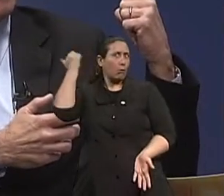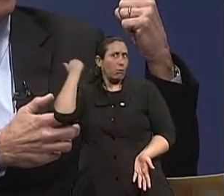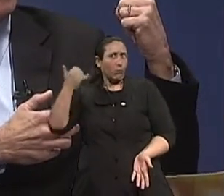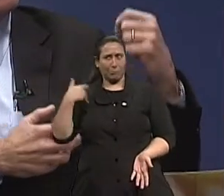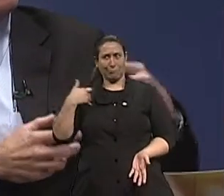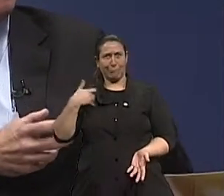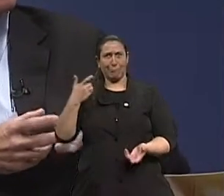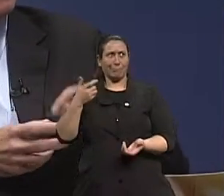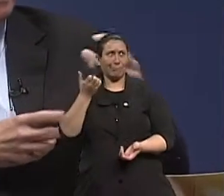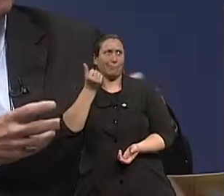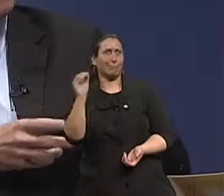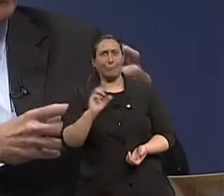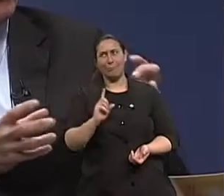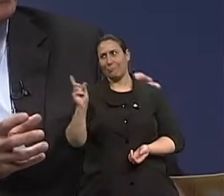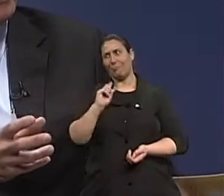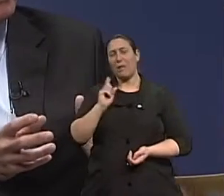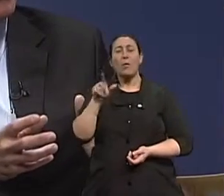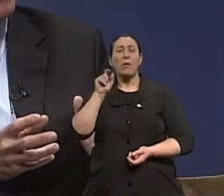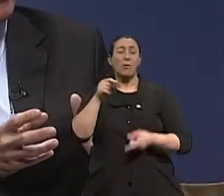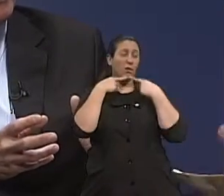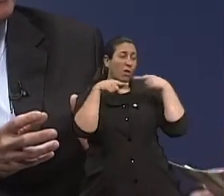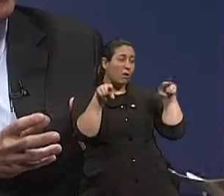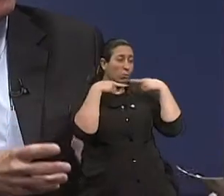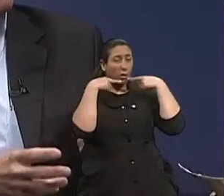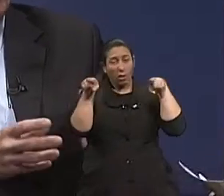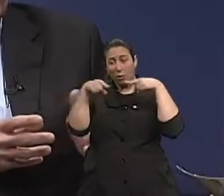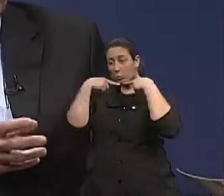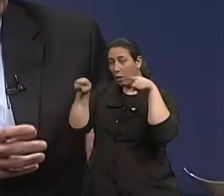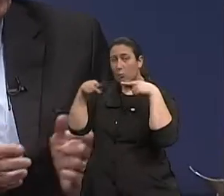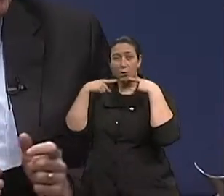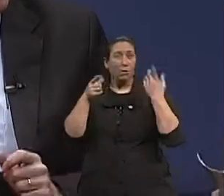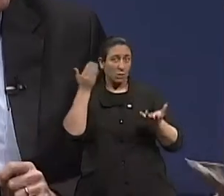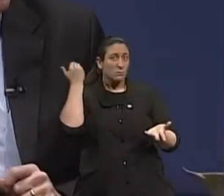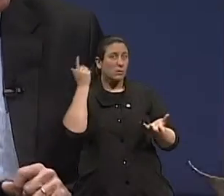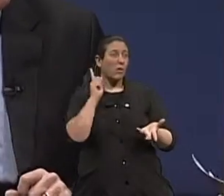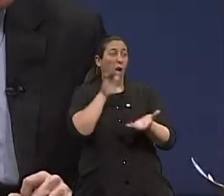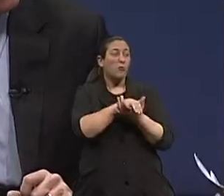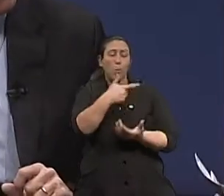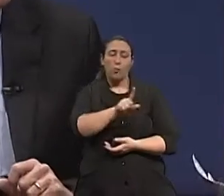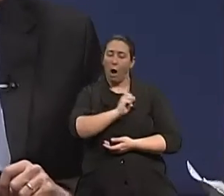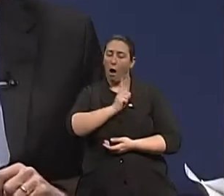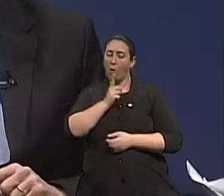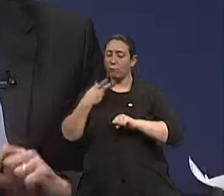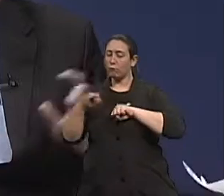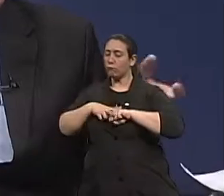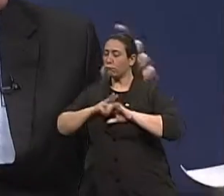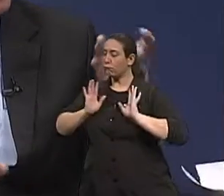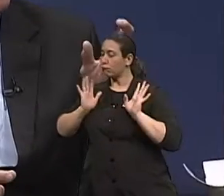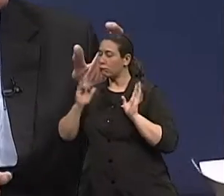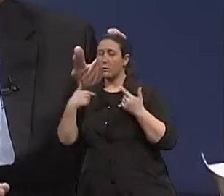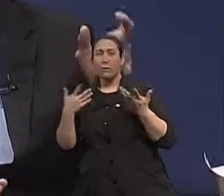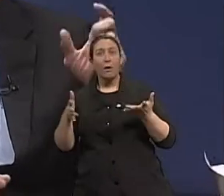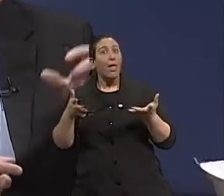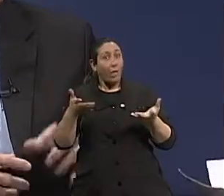passado? Não, o idoso do passado era quem ficava reclamando, não é? E pautando, repito, a vida através da idade cronológica. Eu acho que